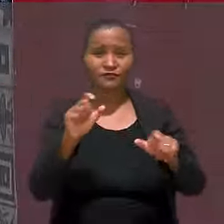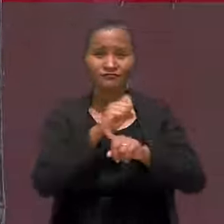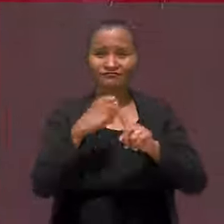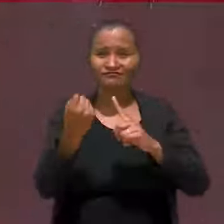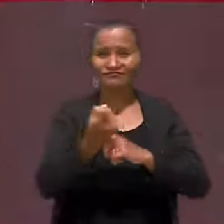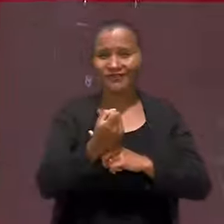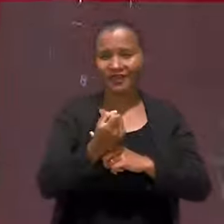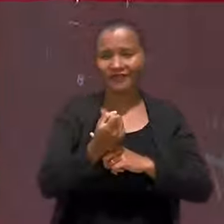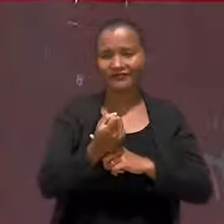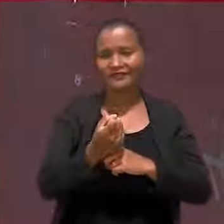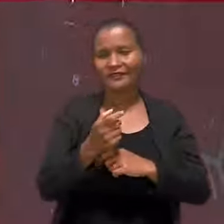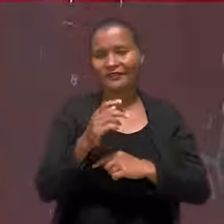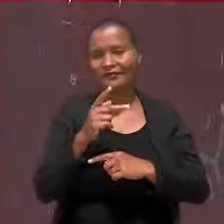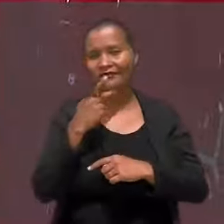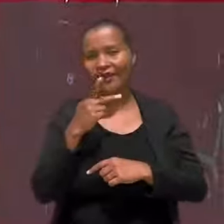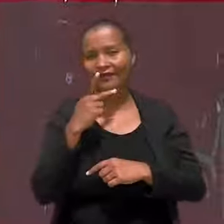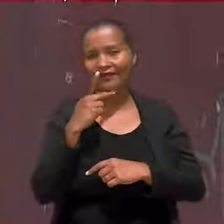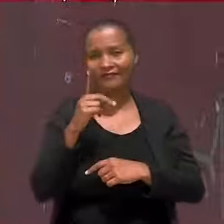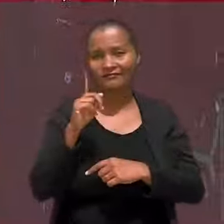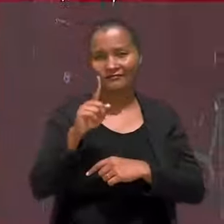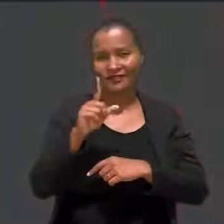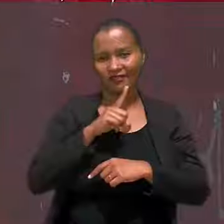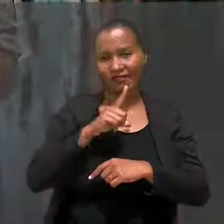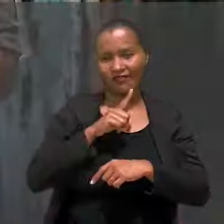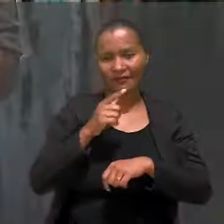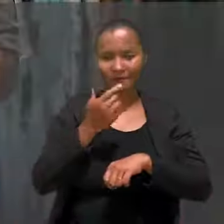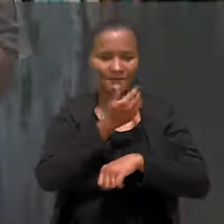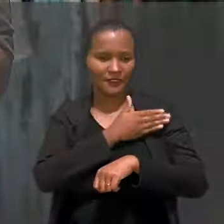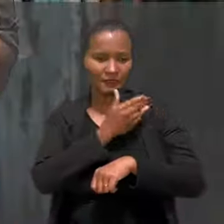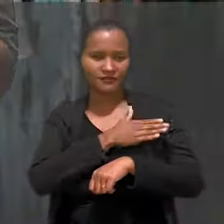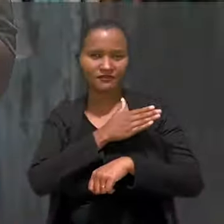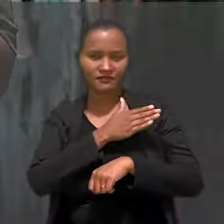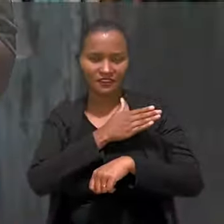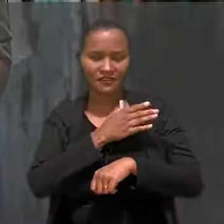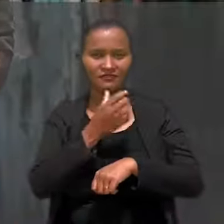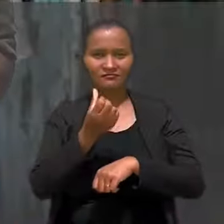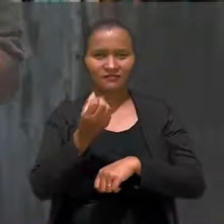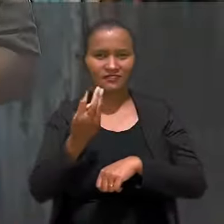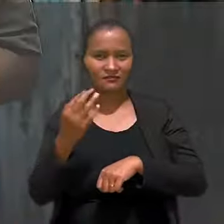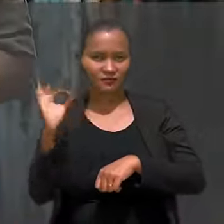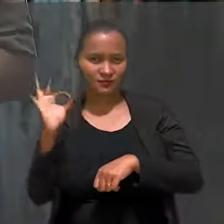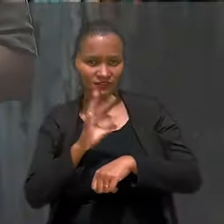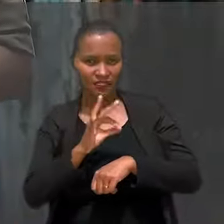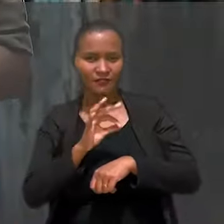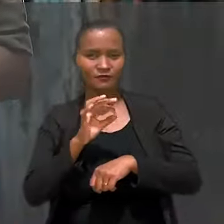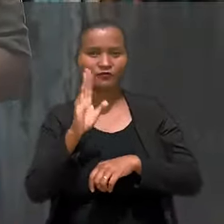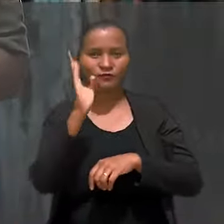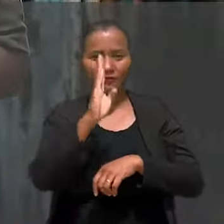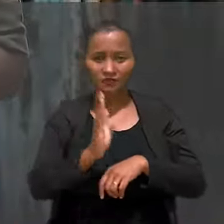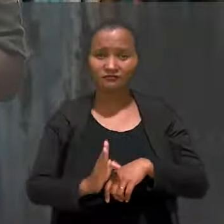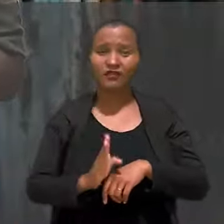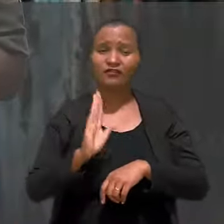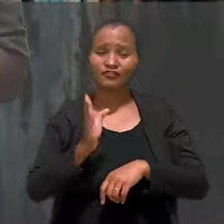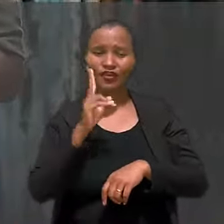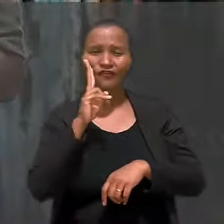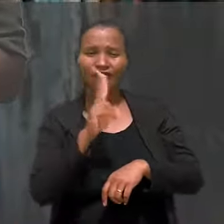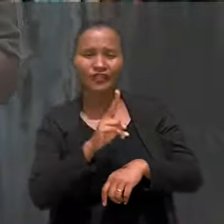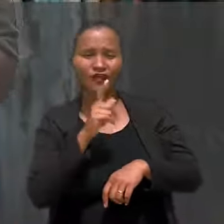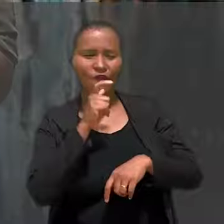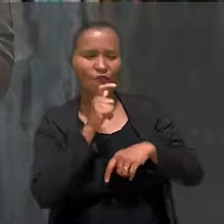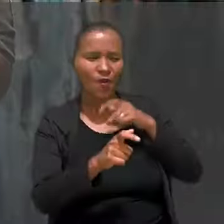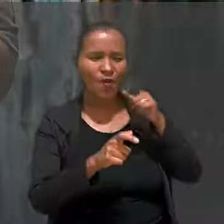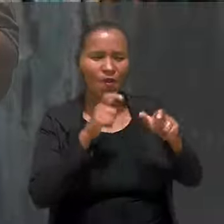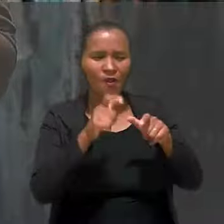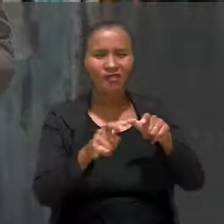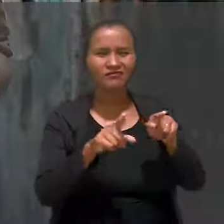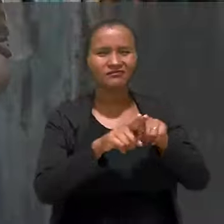admitir ter atitudes discriminatórias. 63% dos brasileiros declaram já ter presenciado